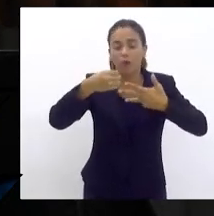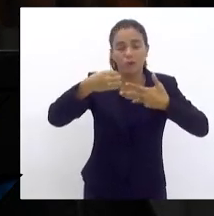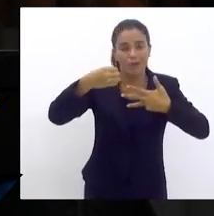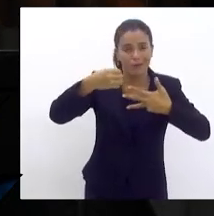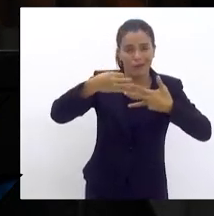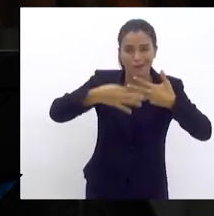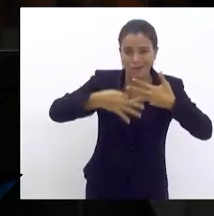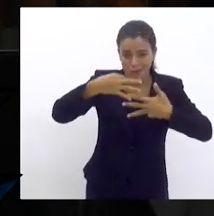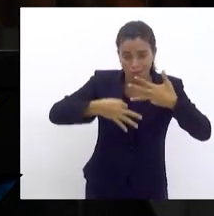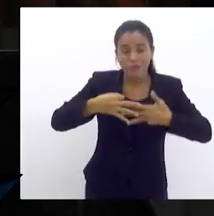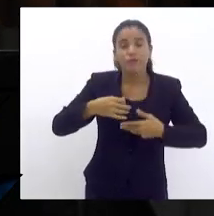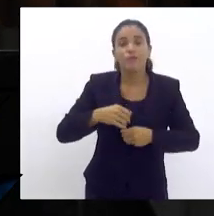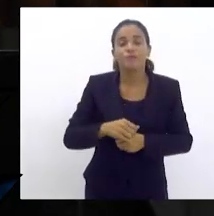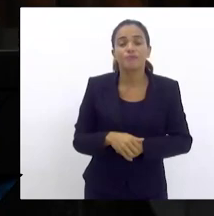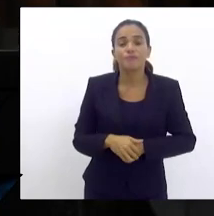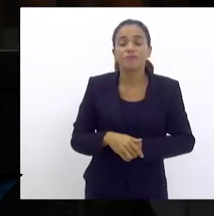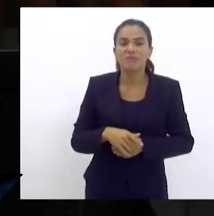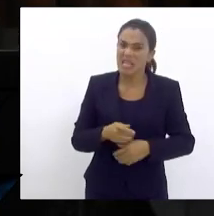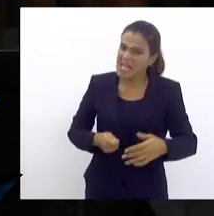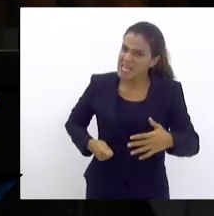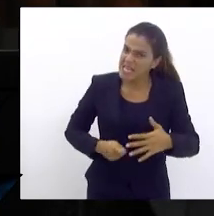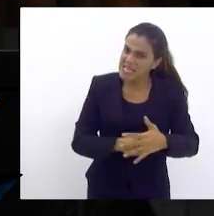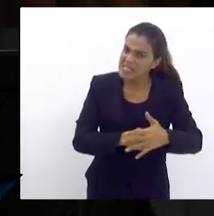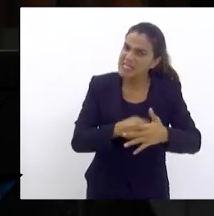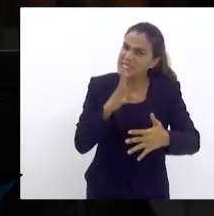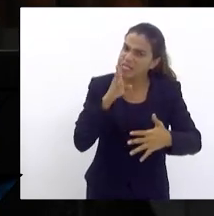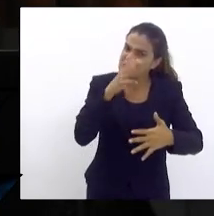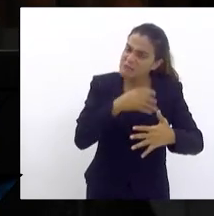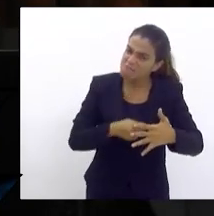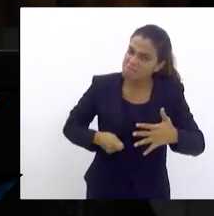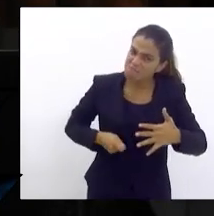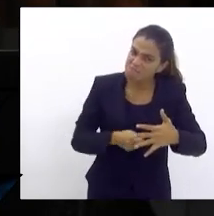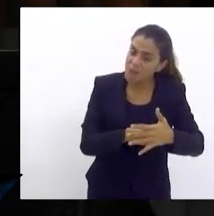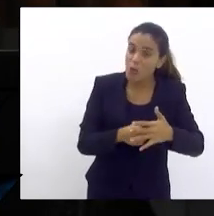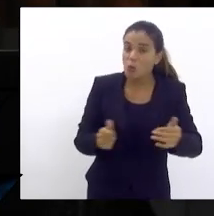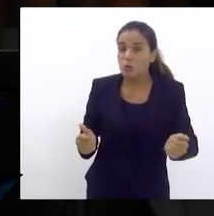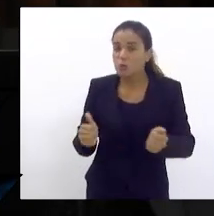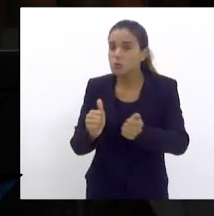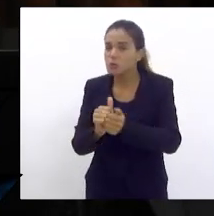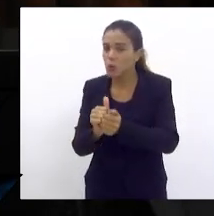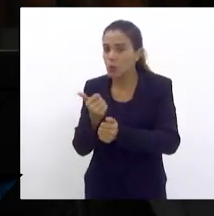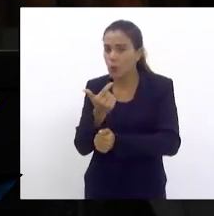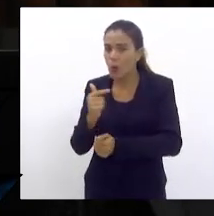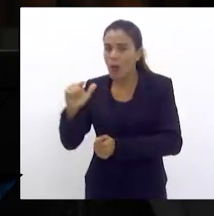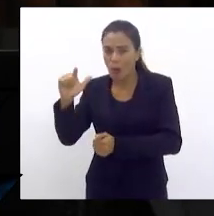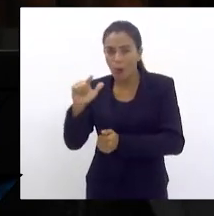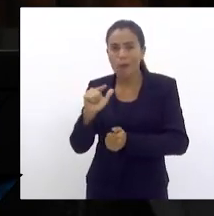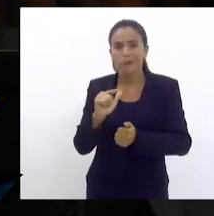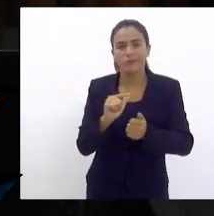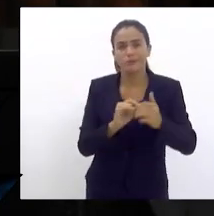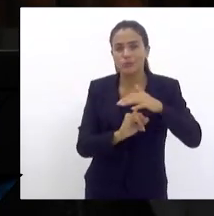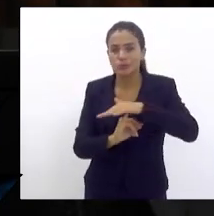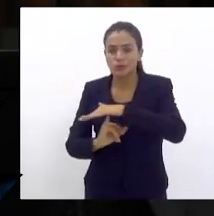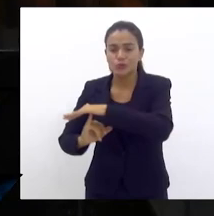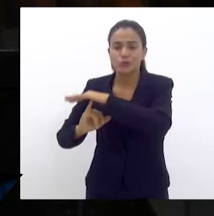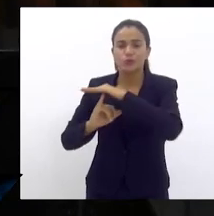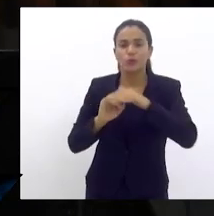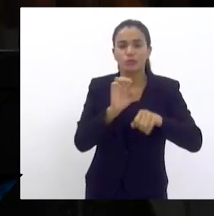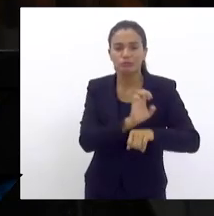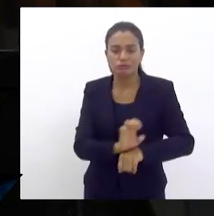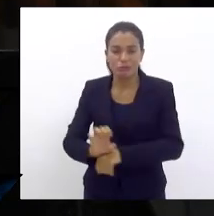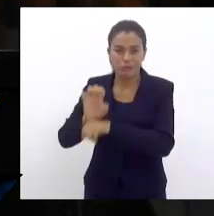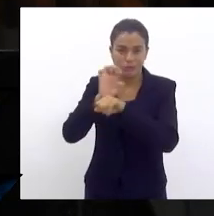não é solicitar, exigir, junto com as outras unidades federativas, principalmente